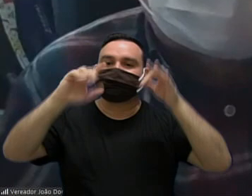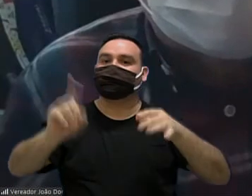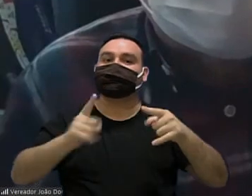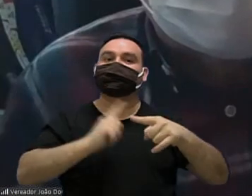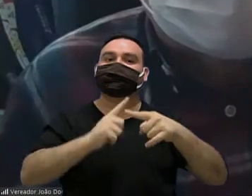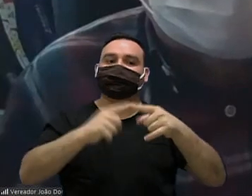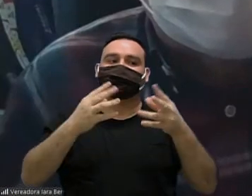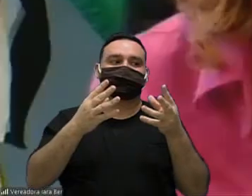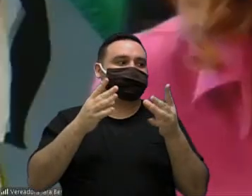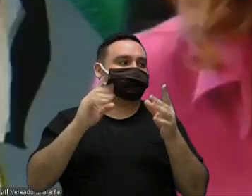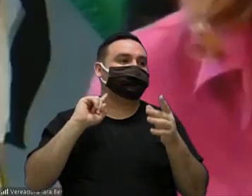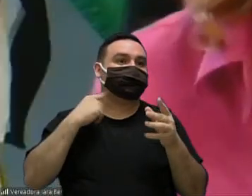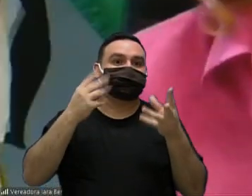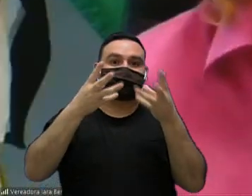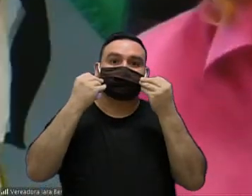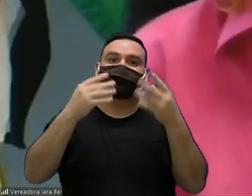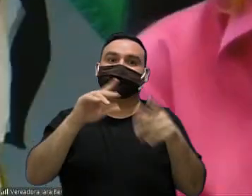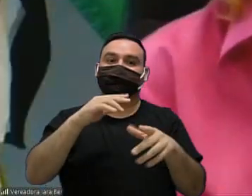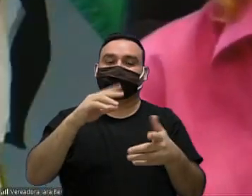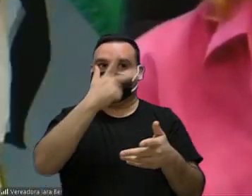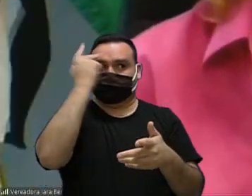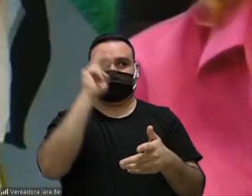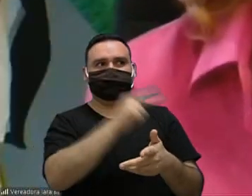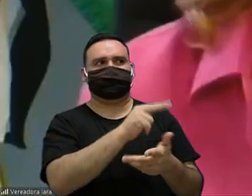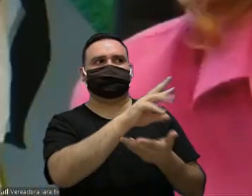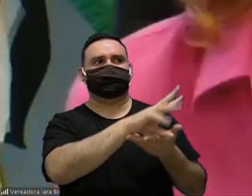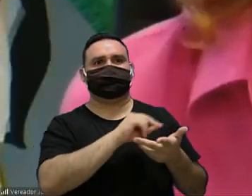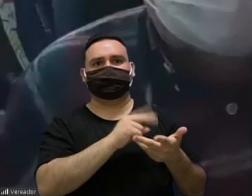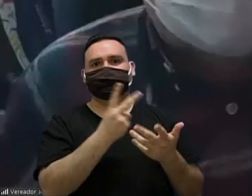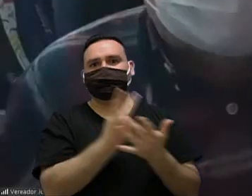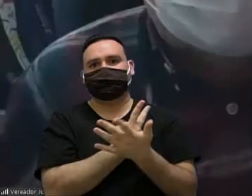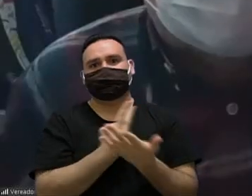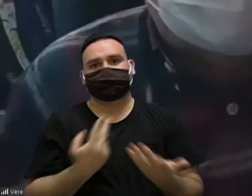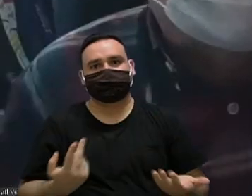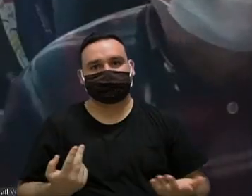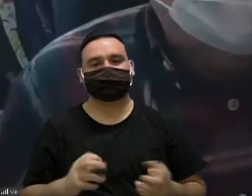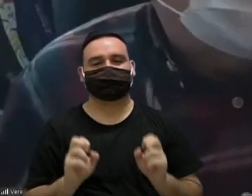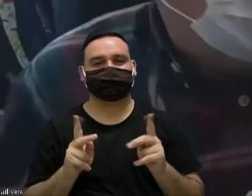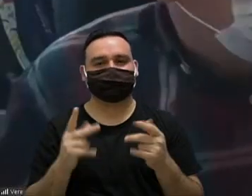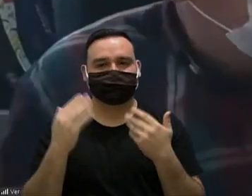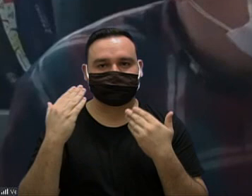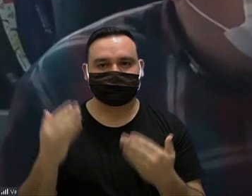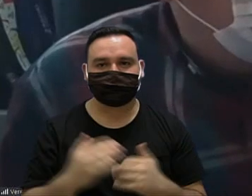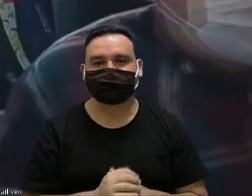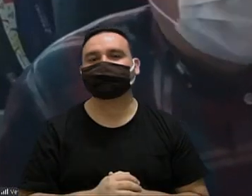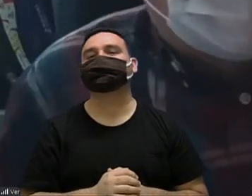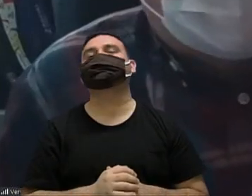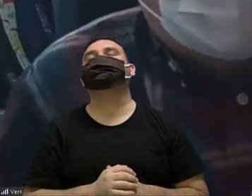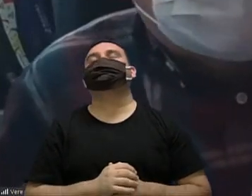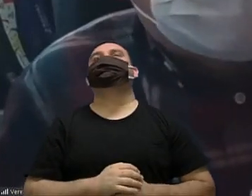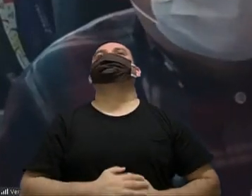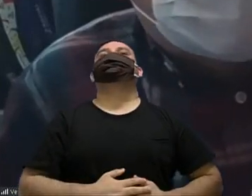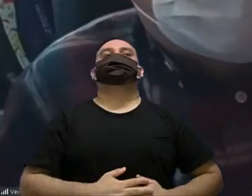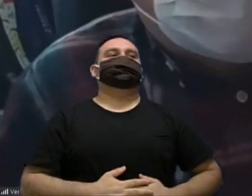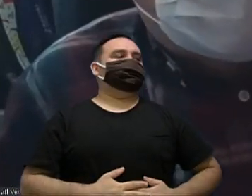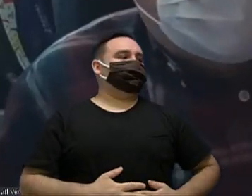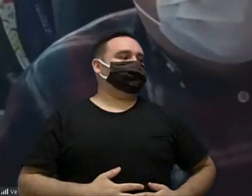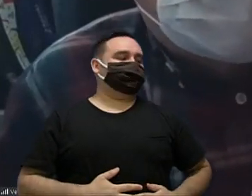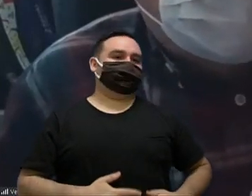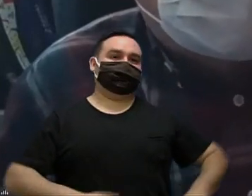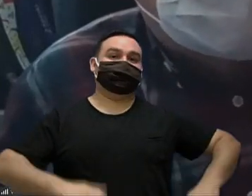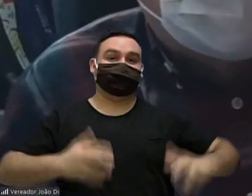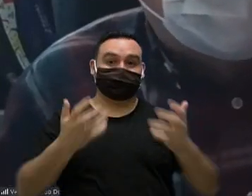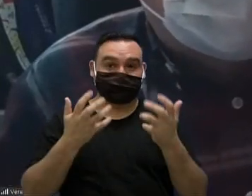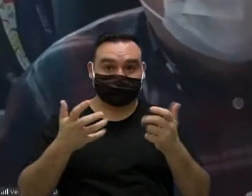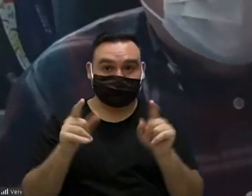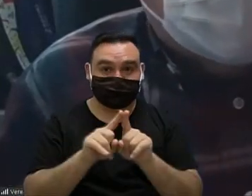contamina a máscara e é o maior exemplo tá bom, obrigado, vereadora Bom, senhor presidente, eram essas colocações que